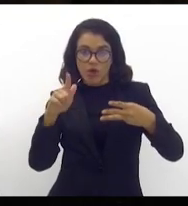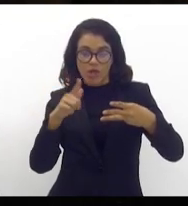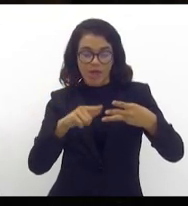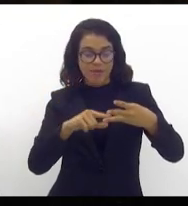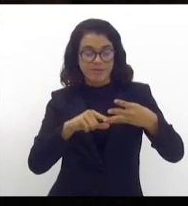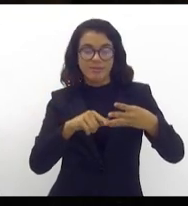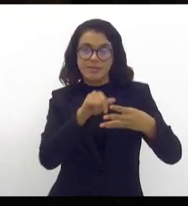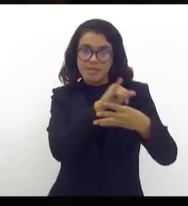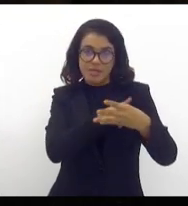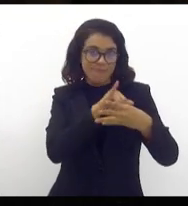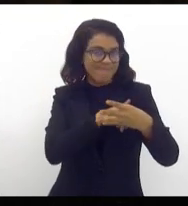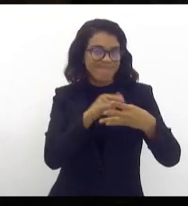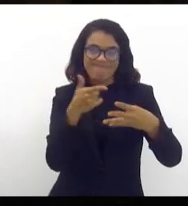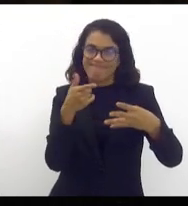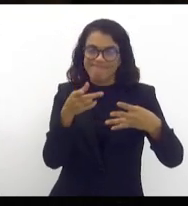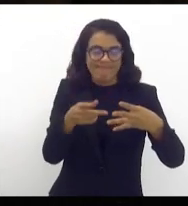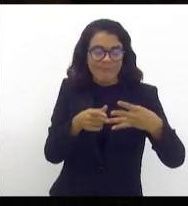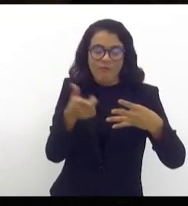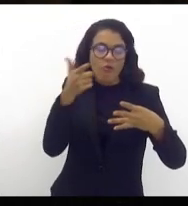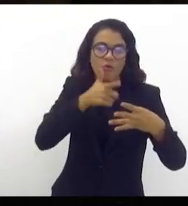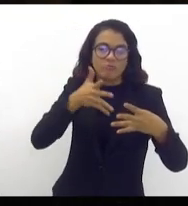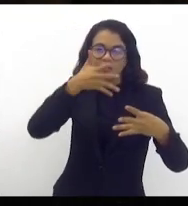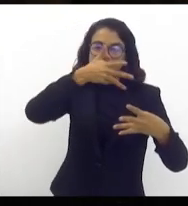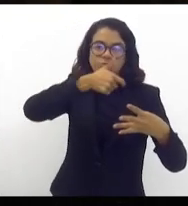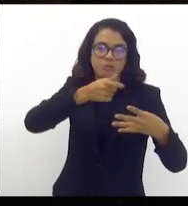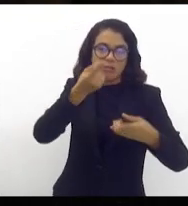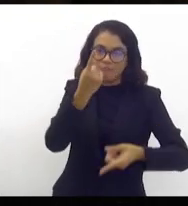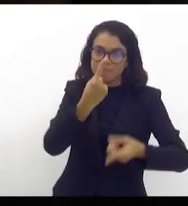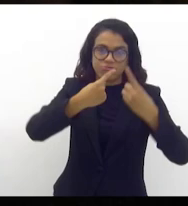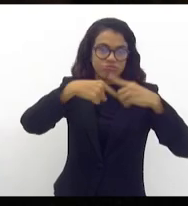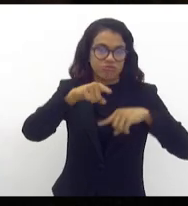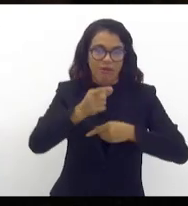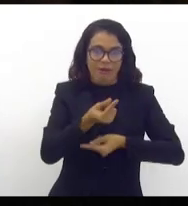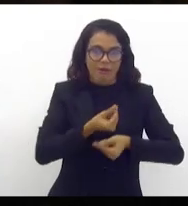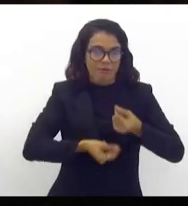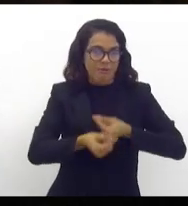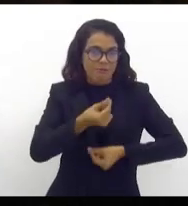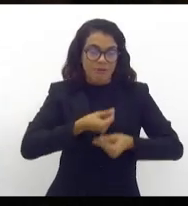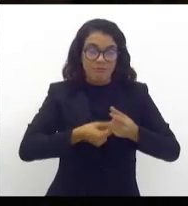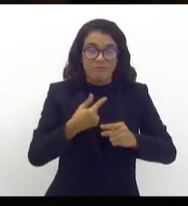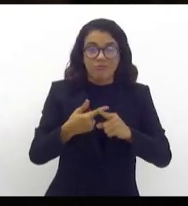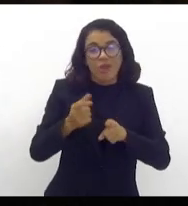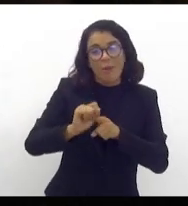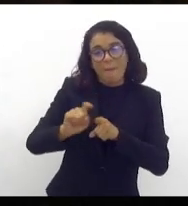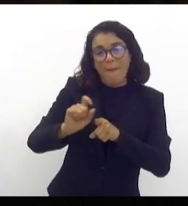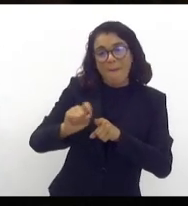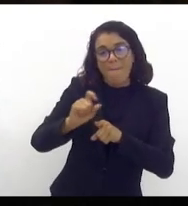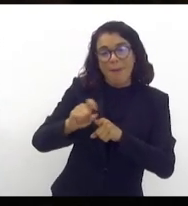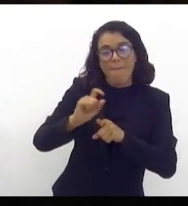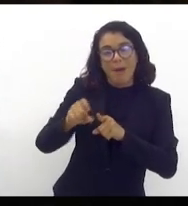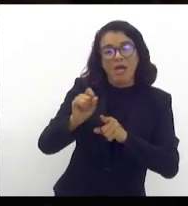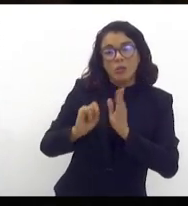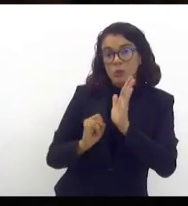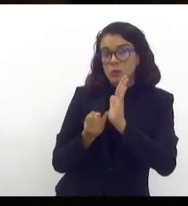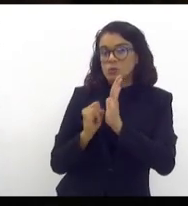não vão sair do buraco que estão enquanto pagarem um juro